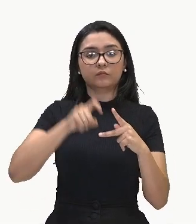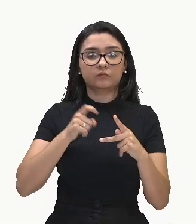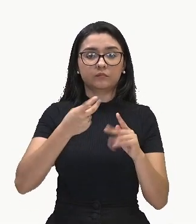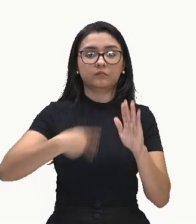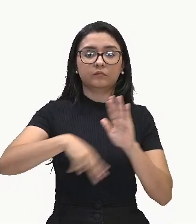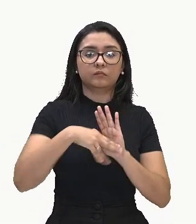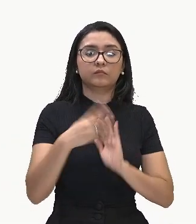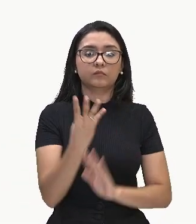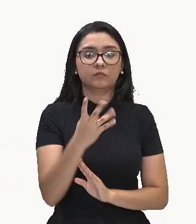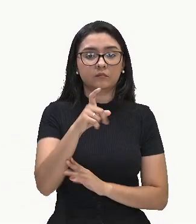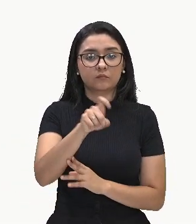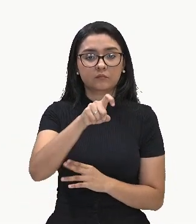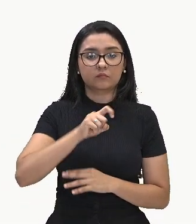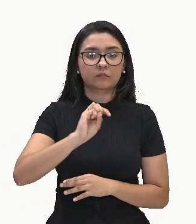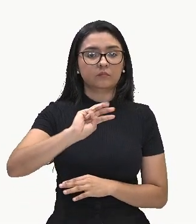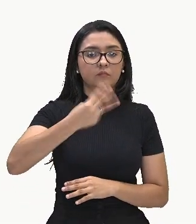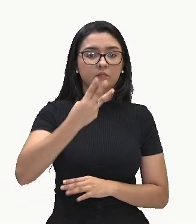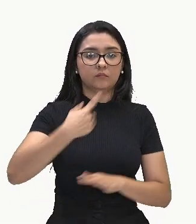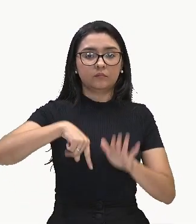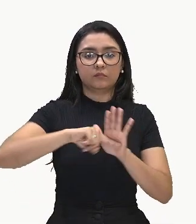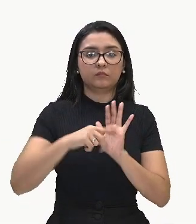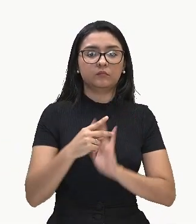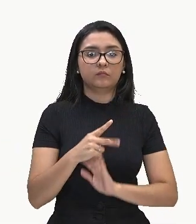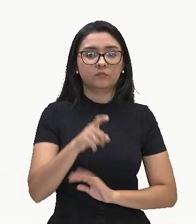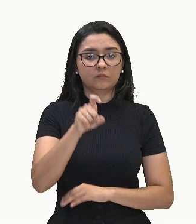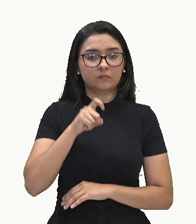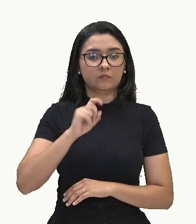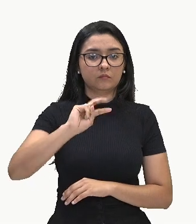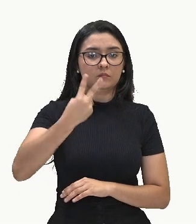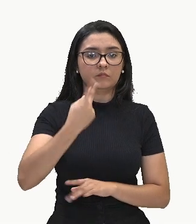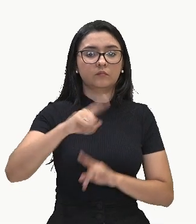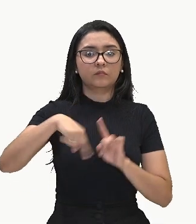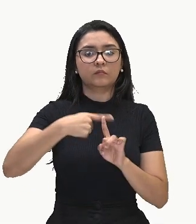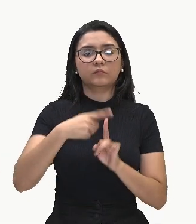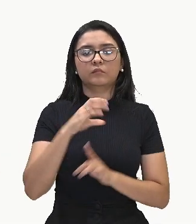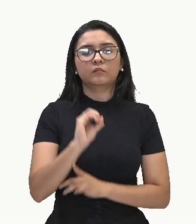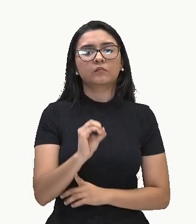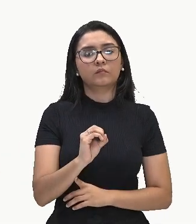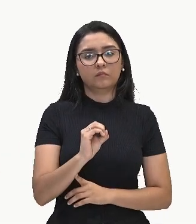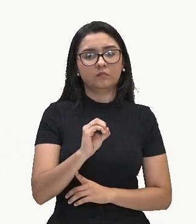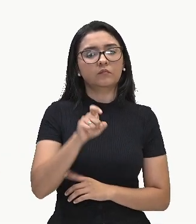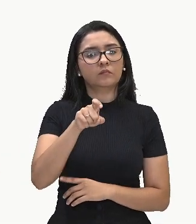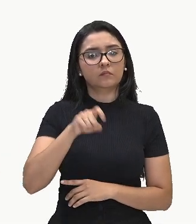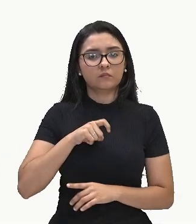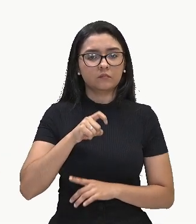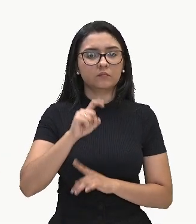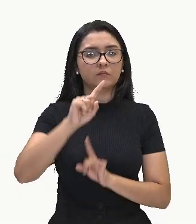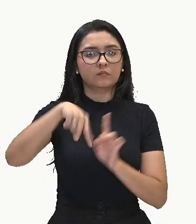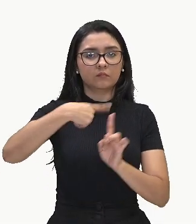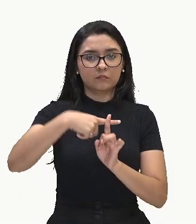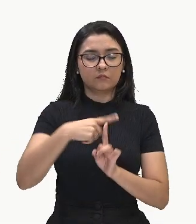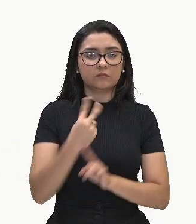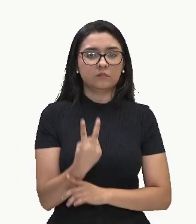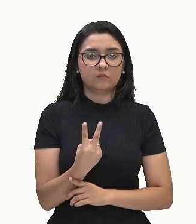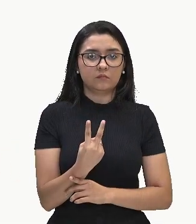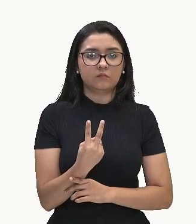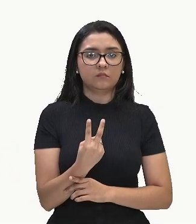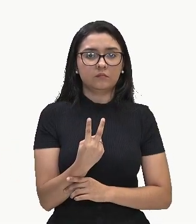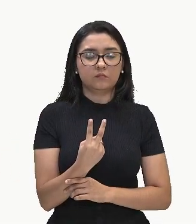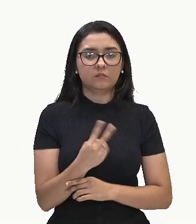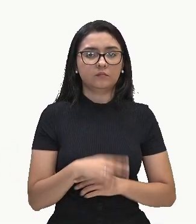4X³ menos X² mais 0X mais